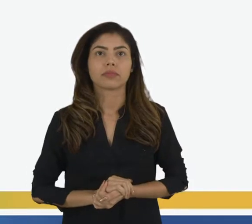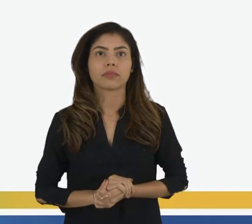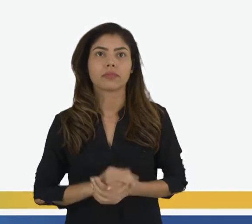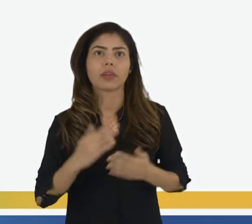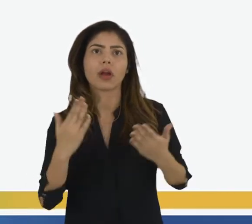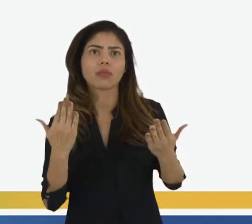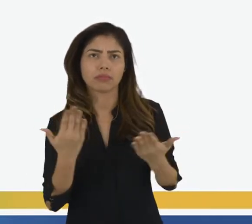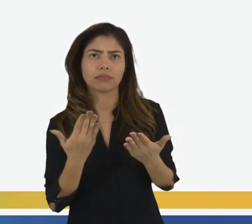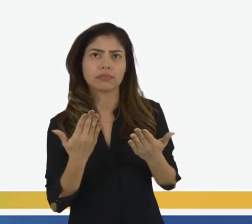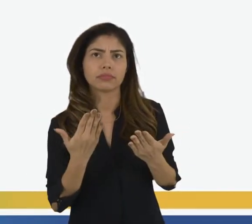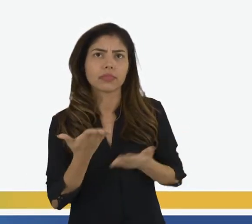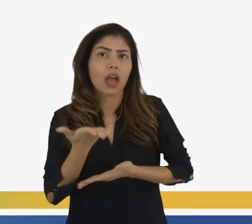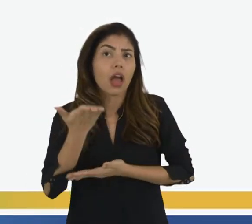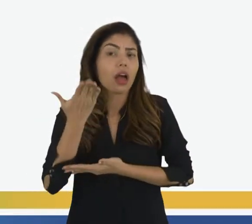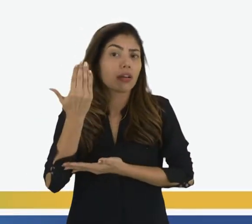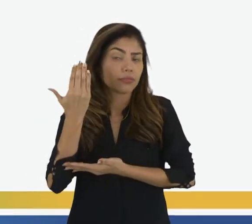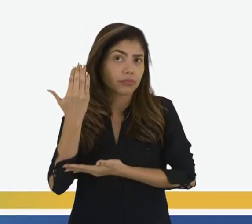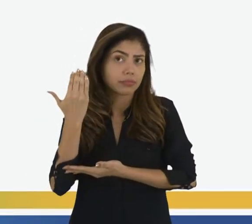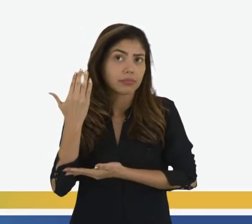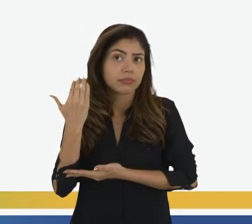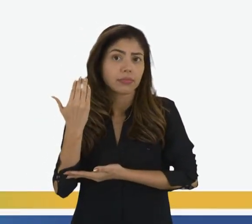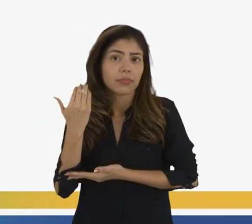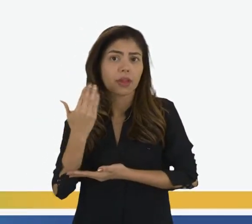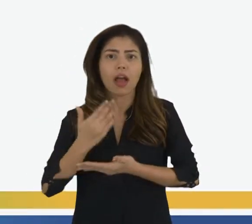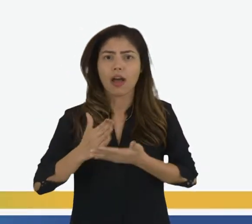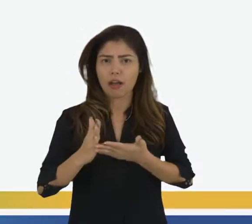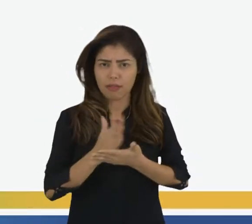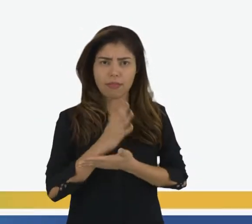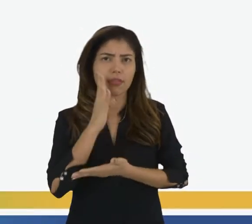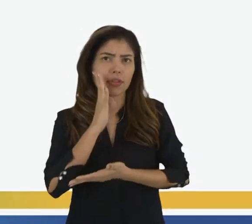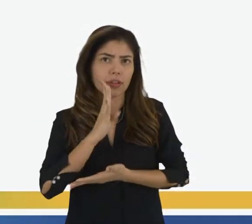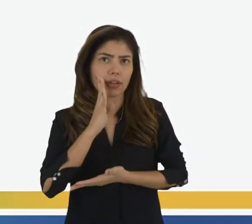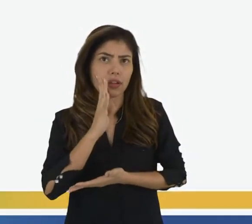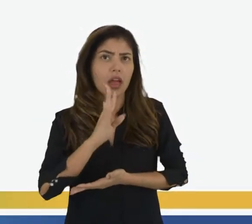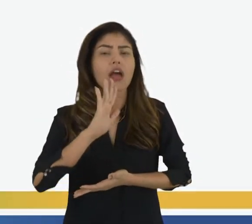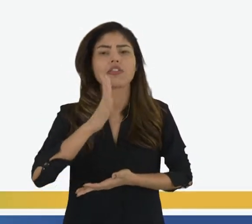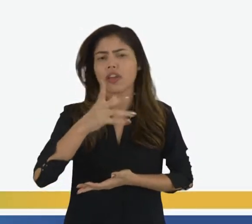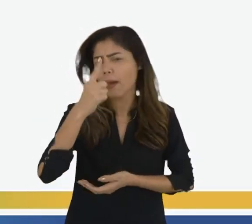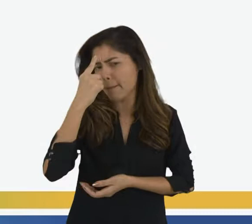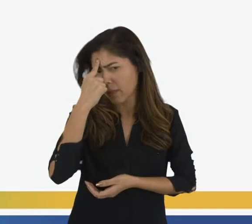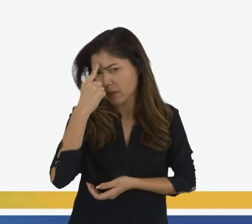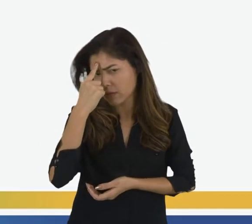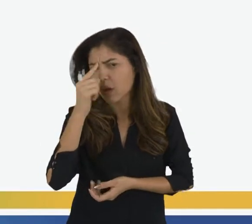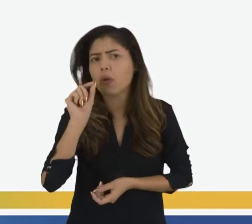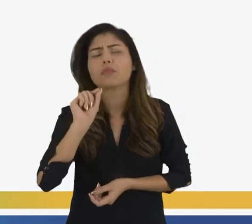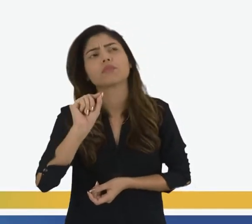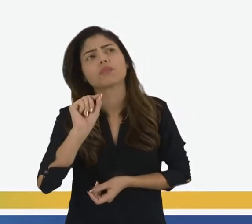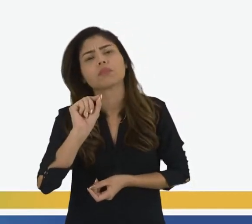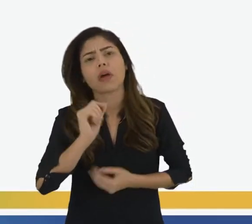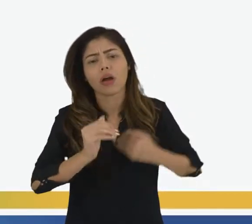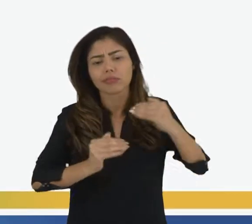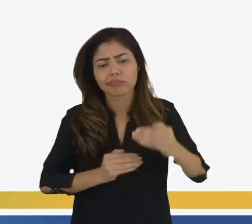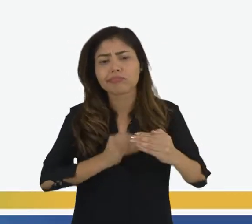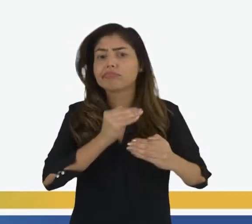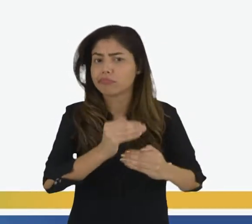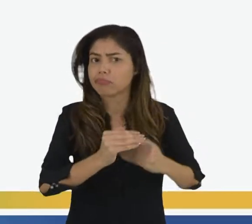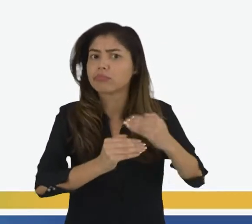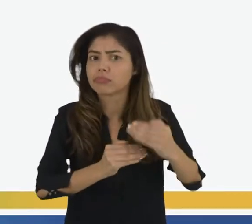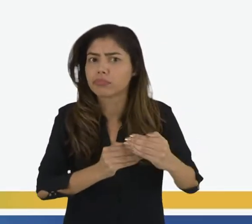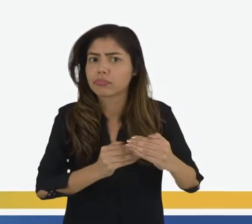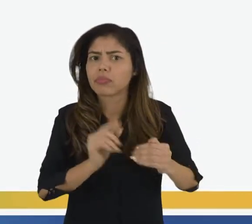Agora, antes de nós vermos algo bem legal, você já imaginou o seria o ciclo de vida?